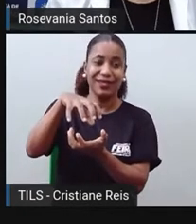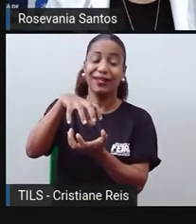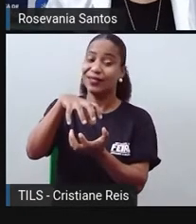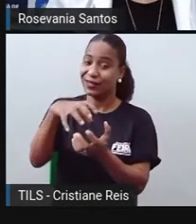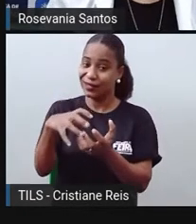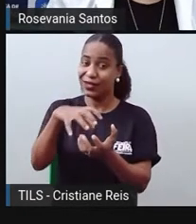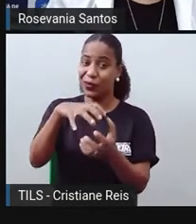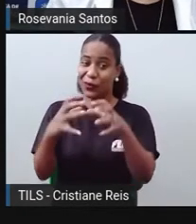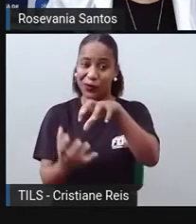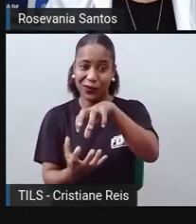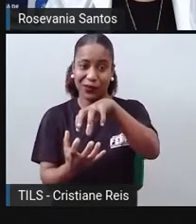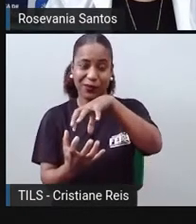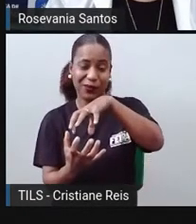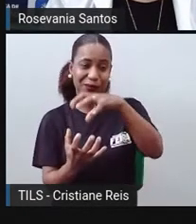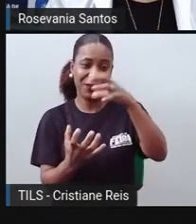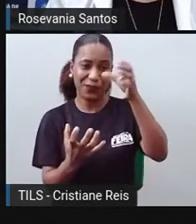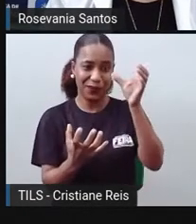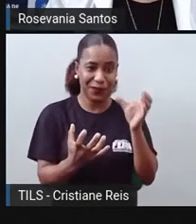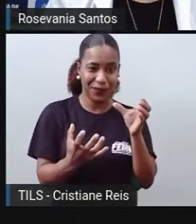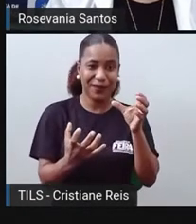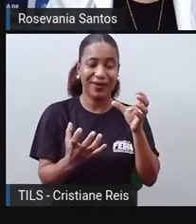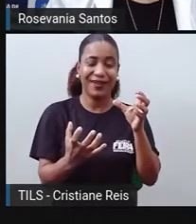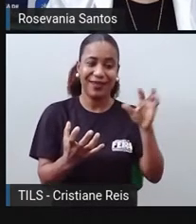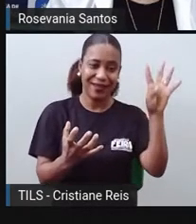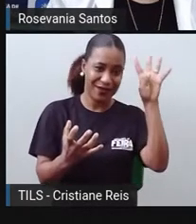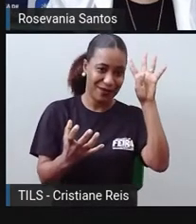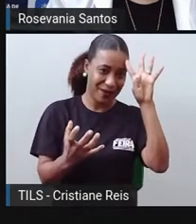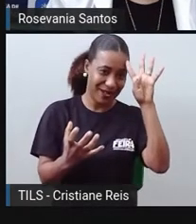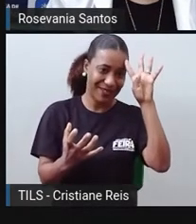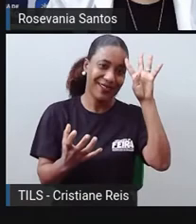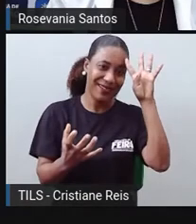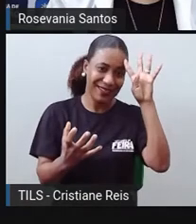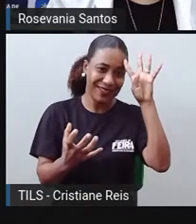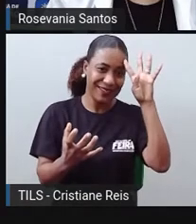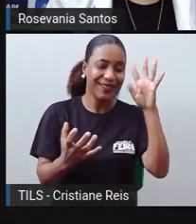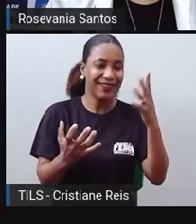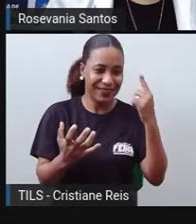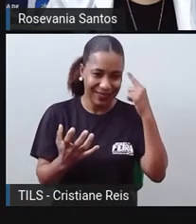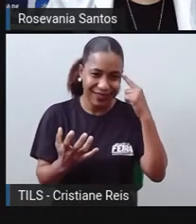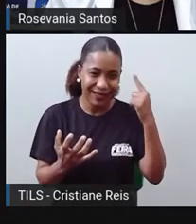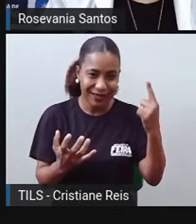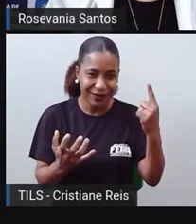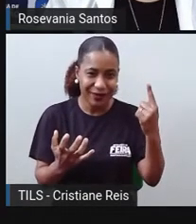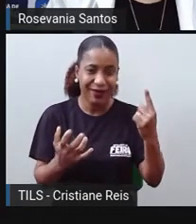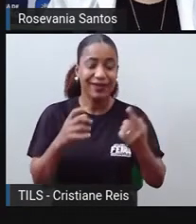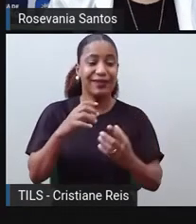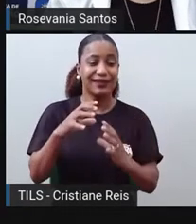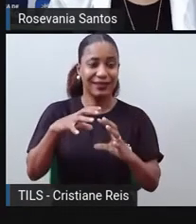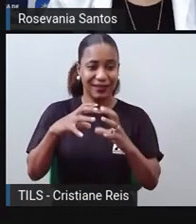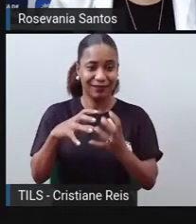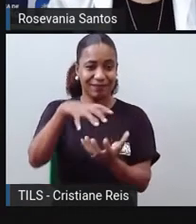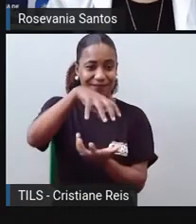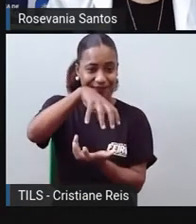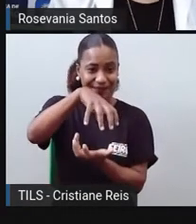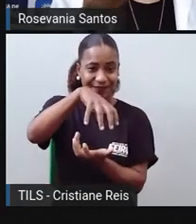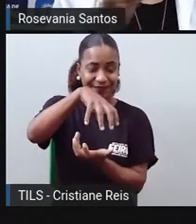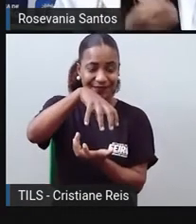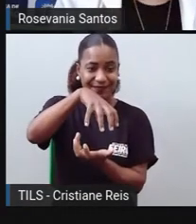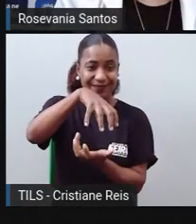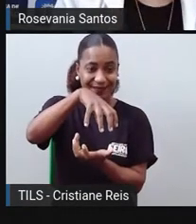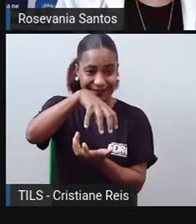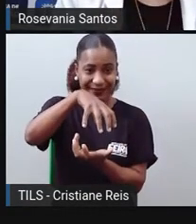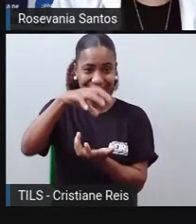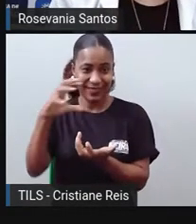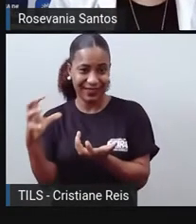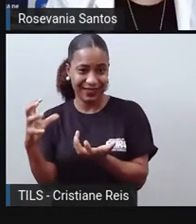sentido leste para oeste, eu mudo de quarta para quinta. Simples assim. Passou por essa linha, eu mudei de dia. Aí eu preciso